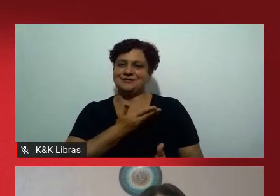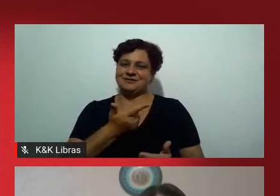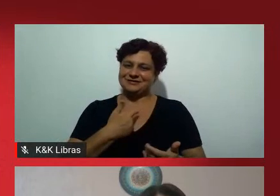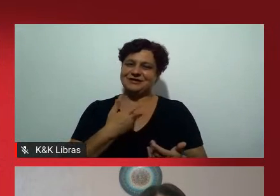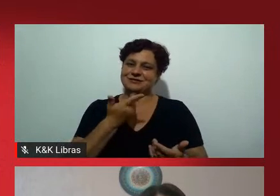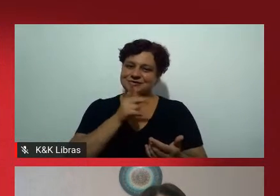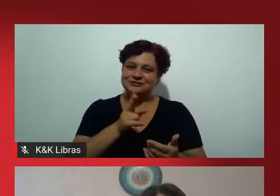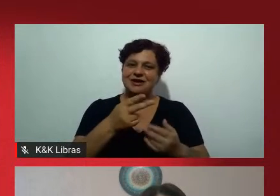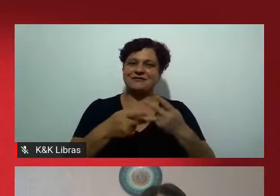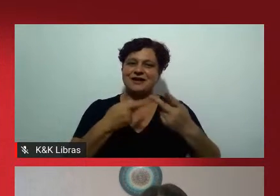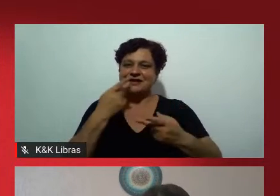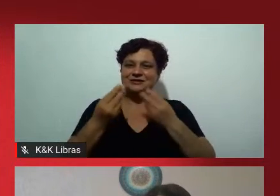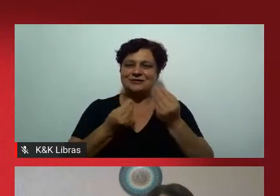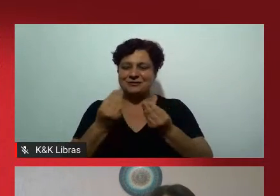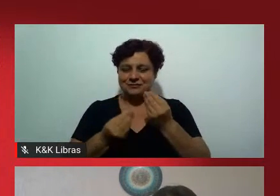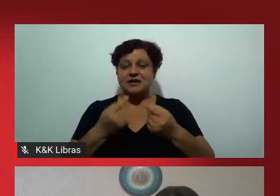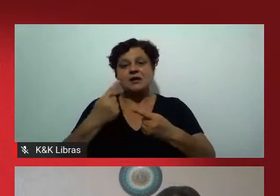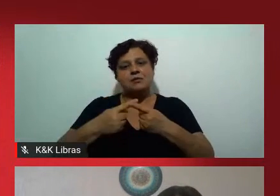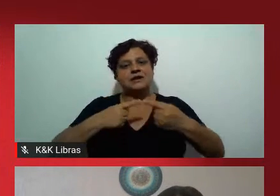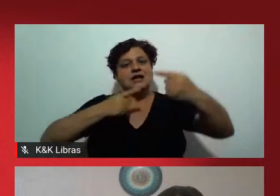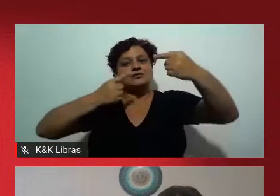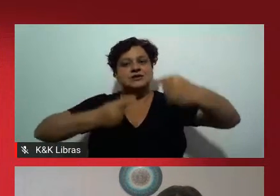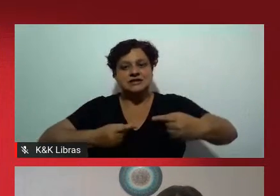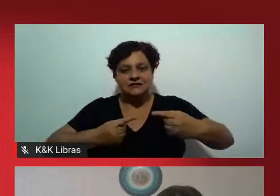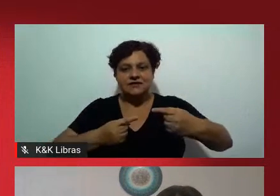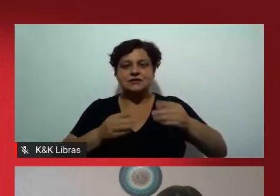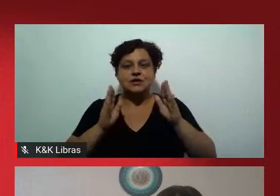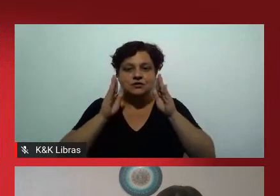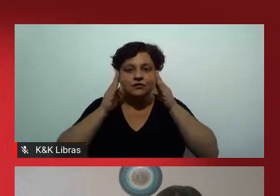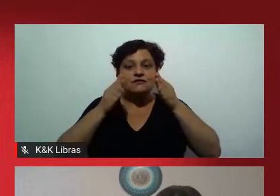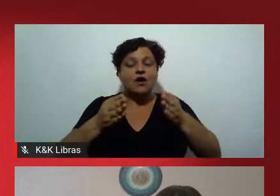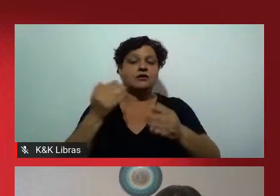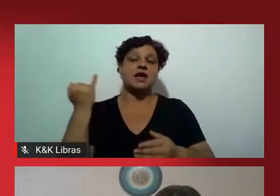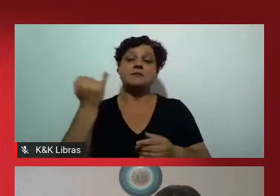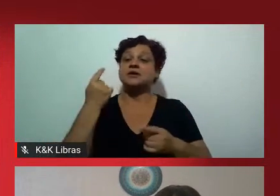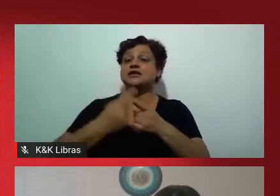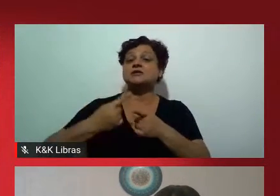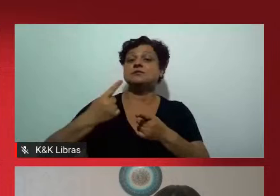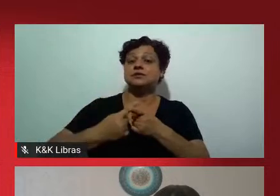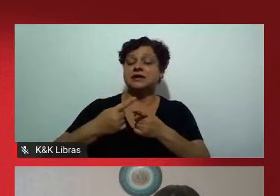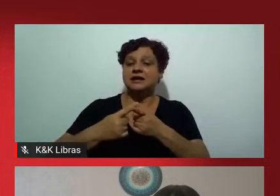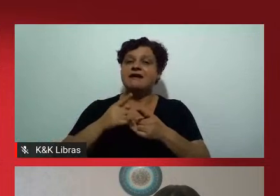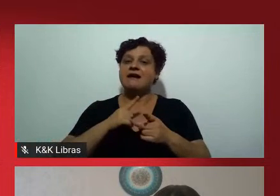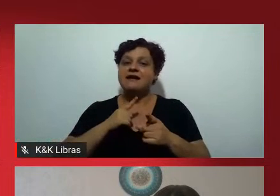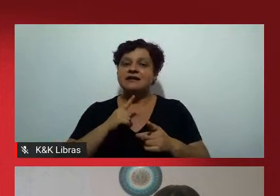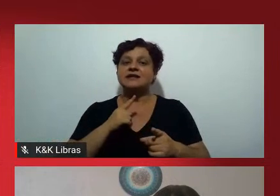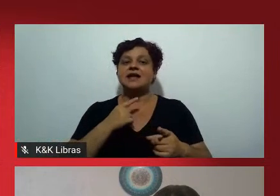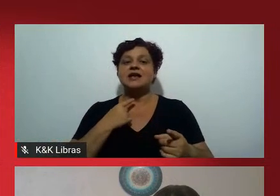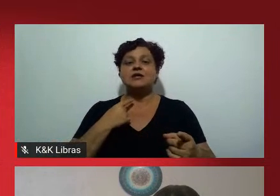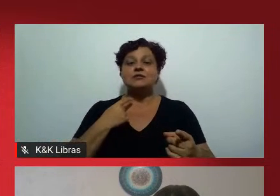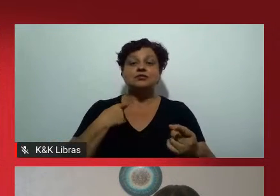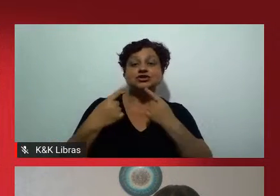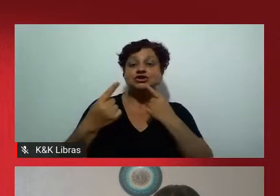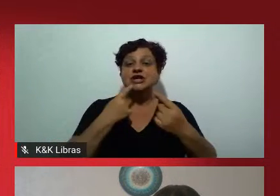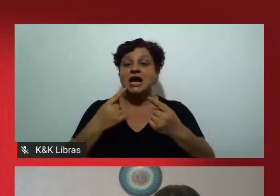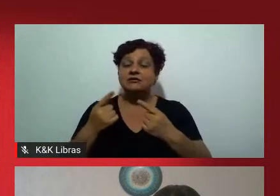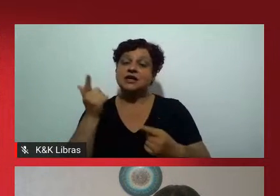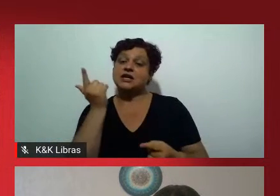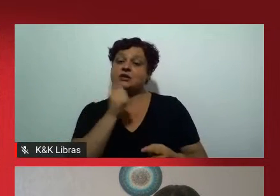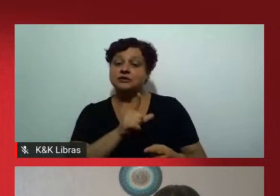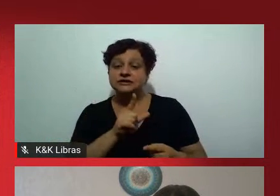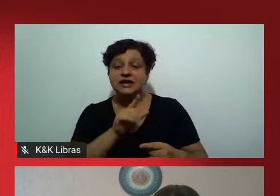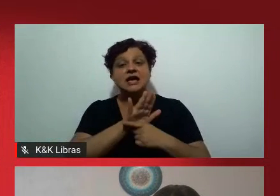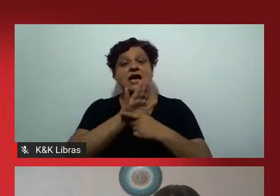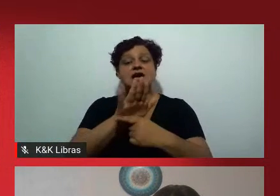sobre o desafio que nós temos e por que esse fórum é importante, já que ele estabelece uma relação, diálogo, ele possibilita um diálogo